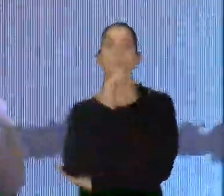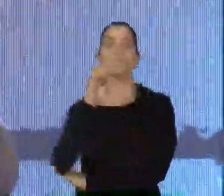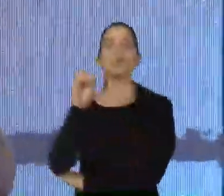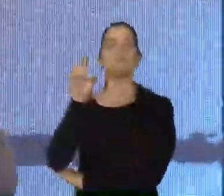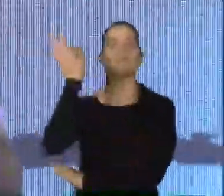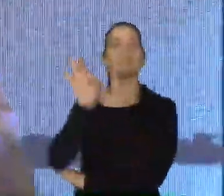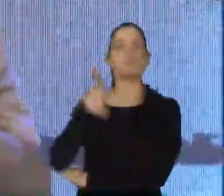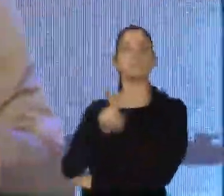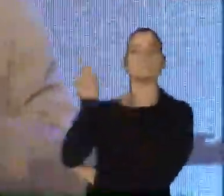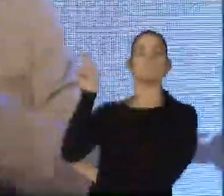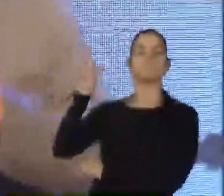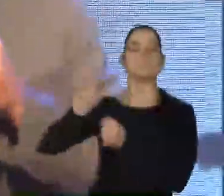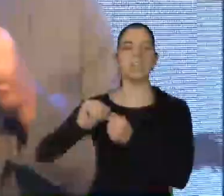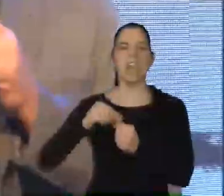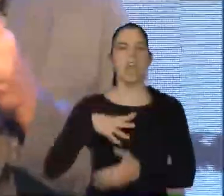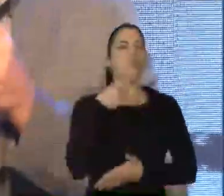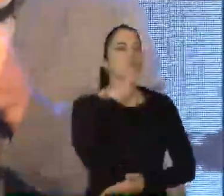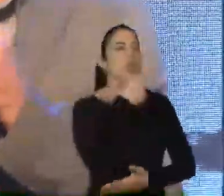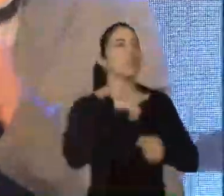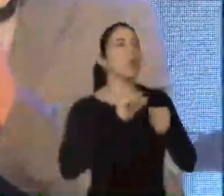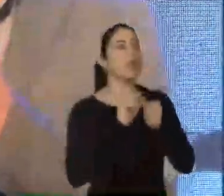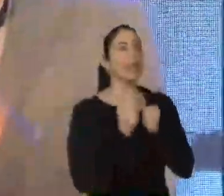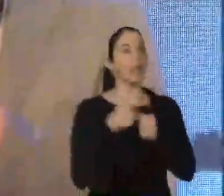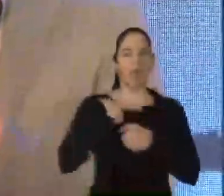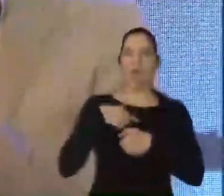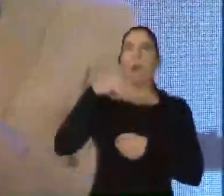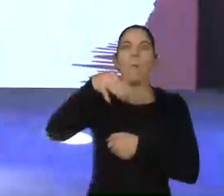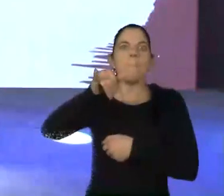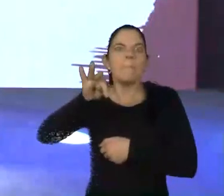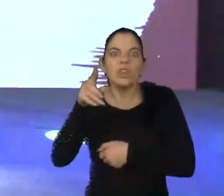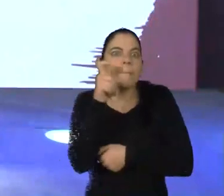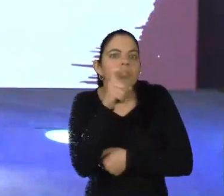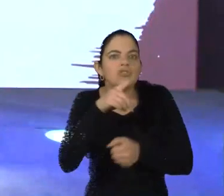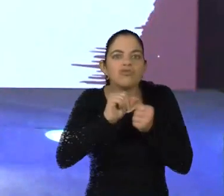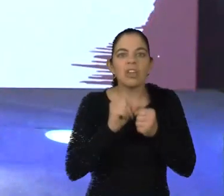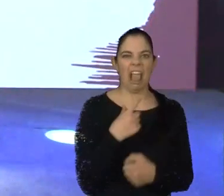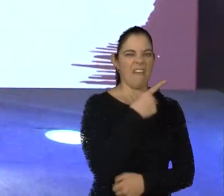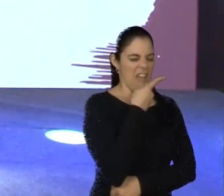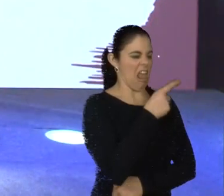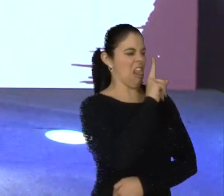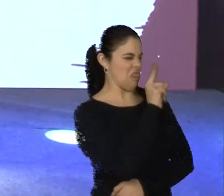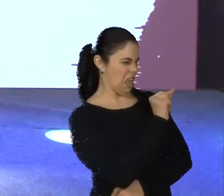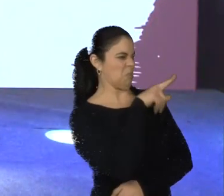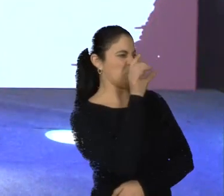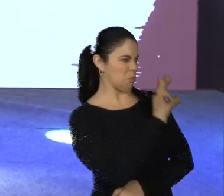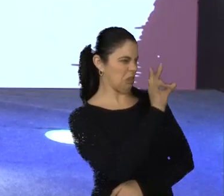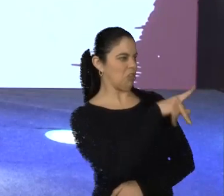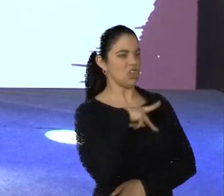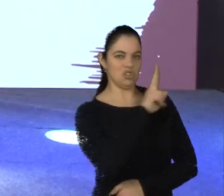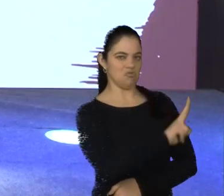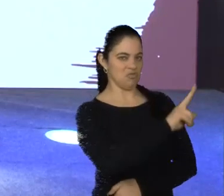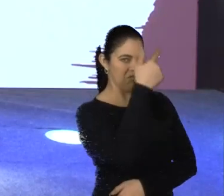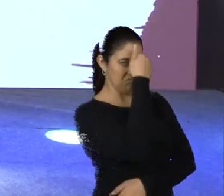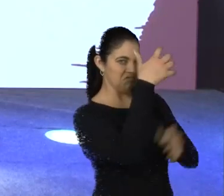alusão em que o grande mito da neurociência de que a gente só utiliza 10% da nossa capacidade mental e do nosso cérebro é,